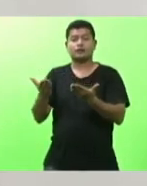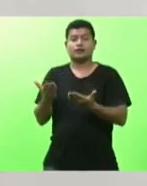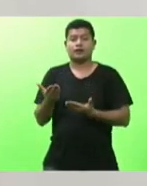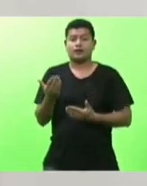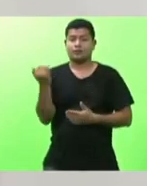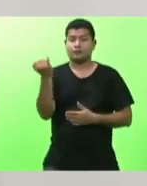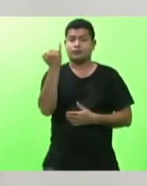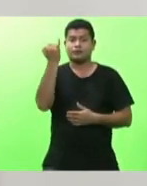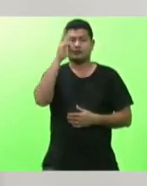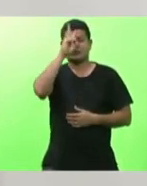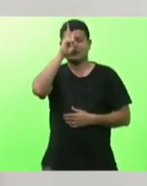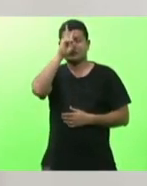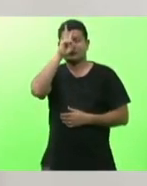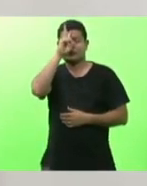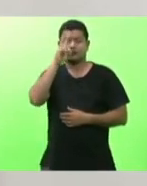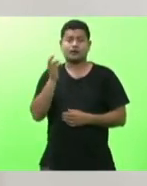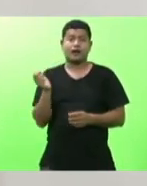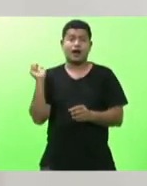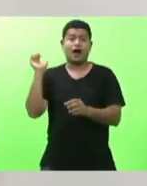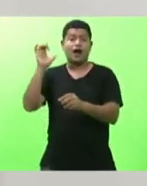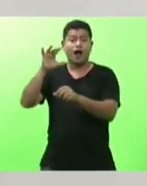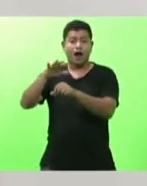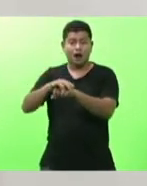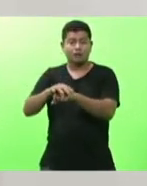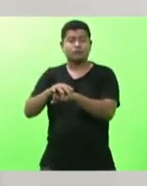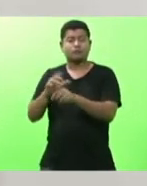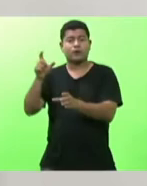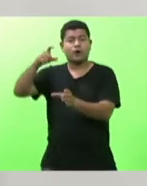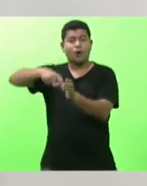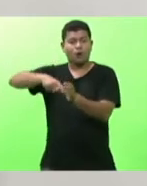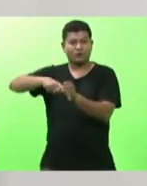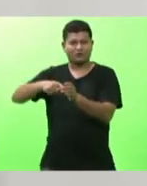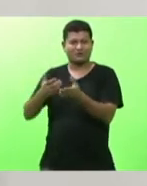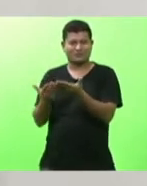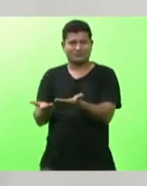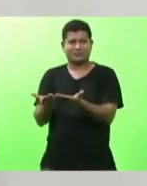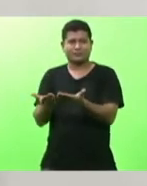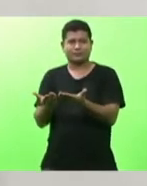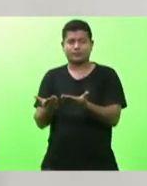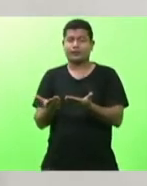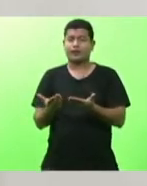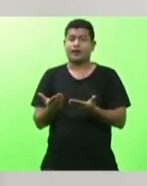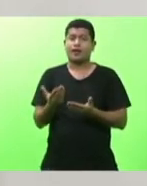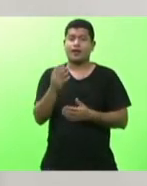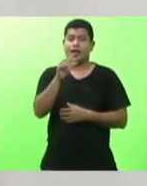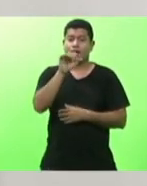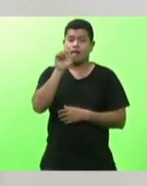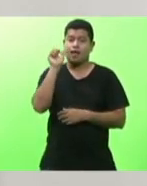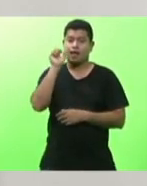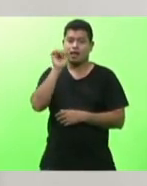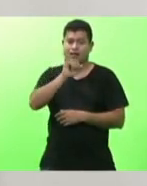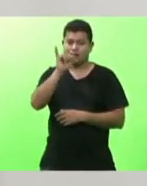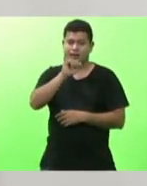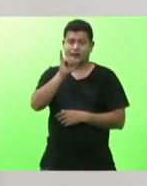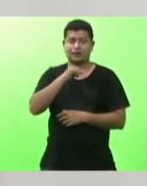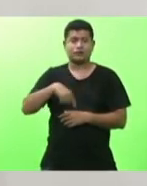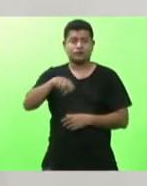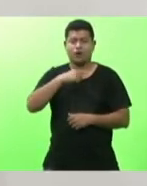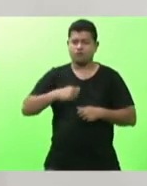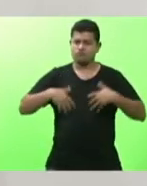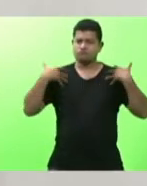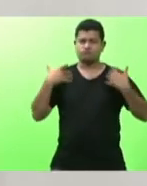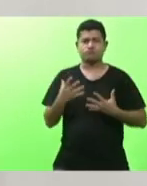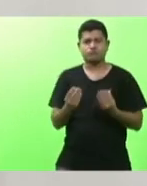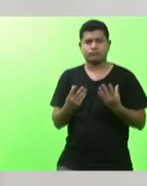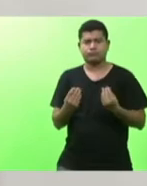da colonização em Santa Catarina principalmente aí da colonização italiana que nos orgulha muito todo